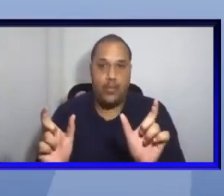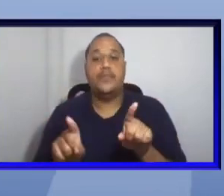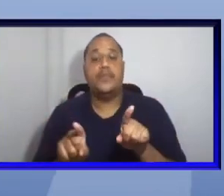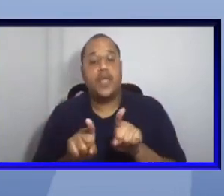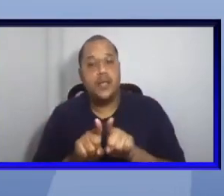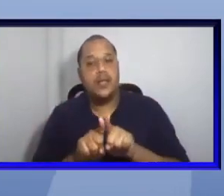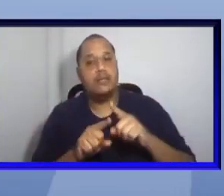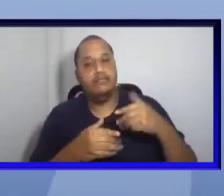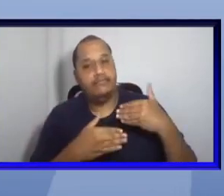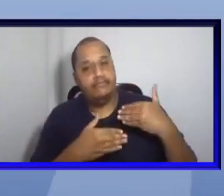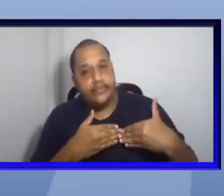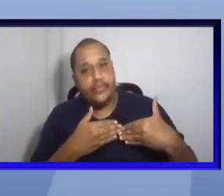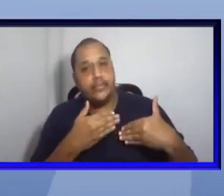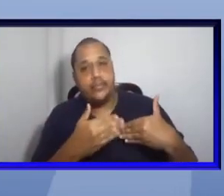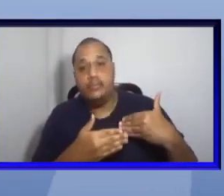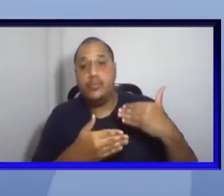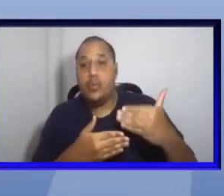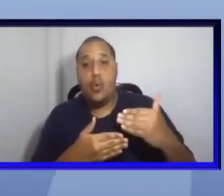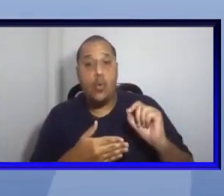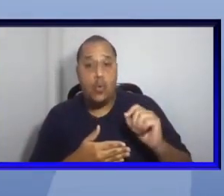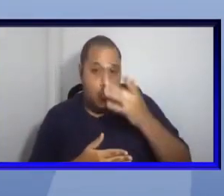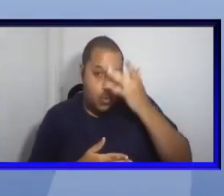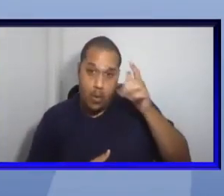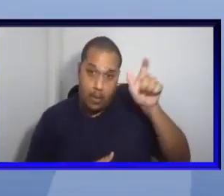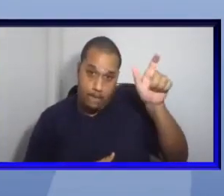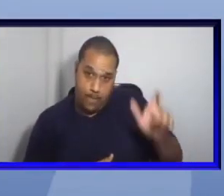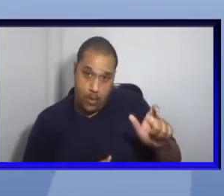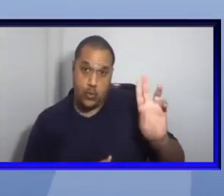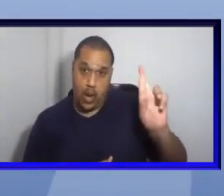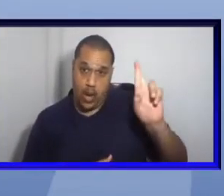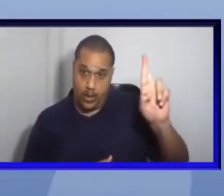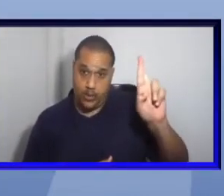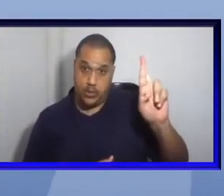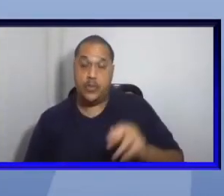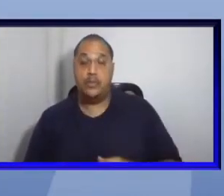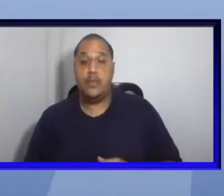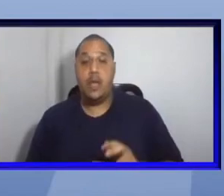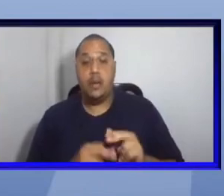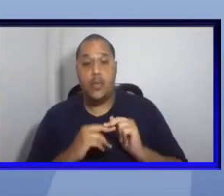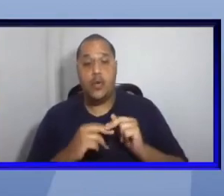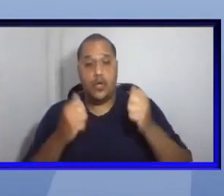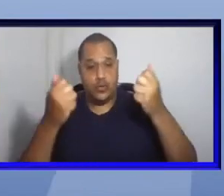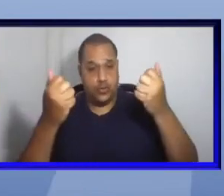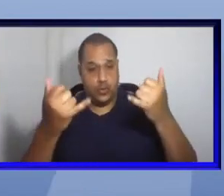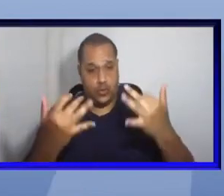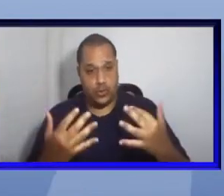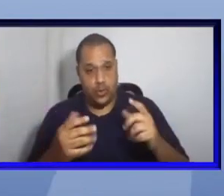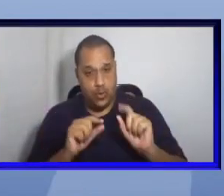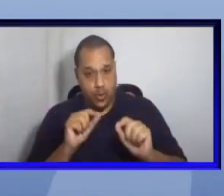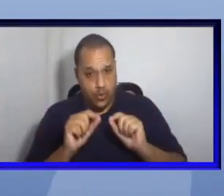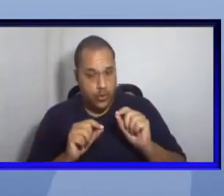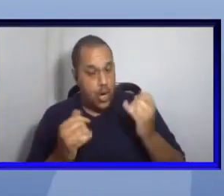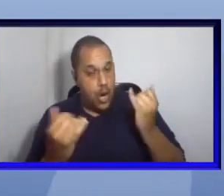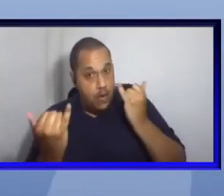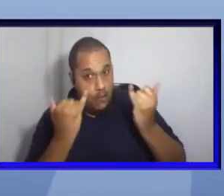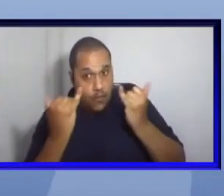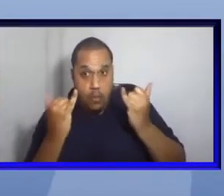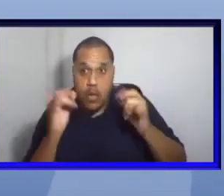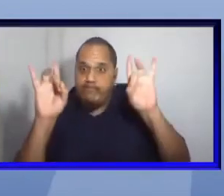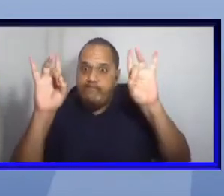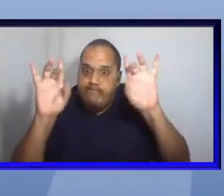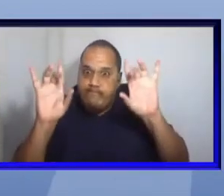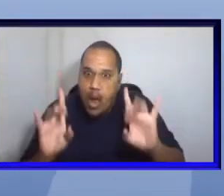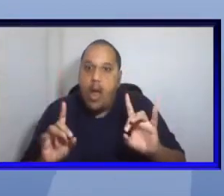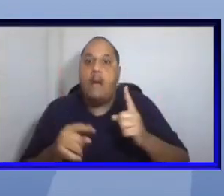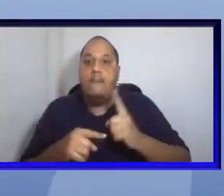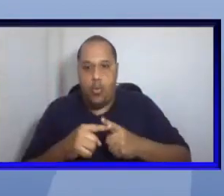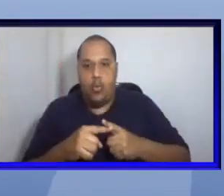tempo o responsável por isso que a gente diz que a informação é qualificada porque é o especialista que faz